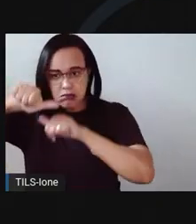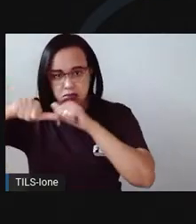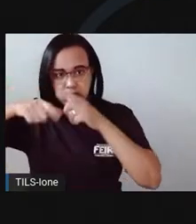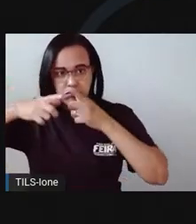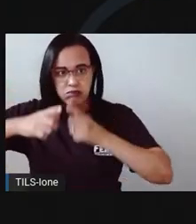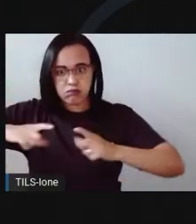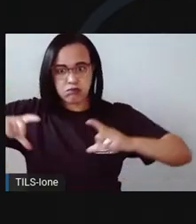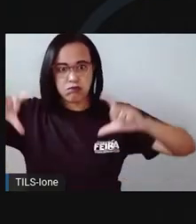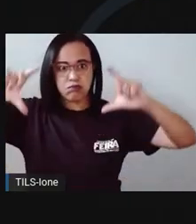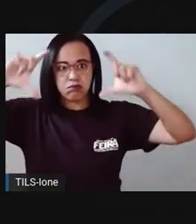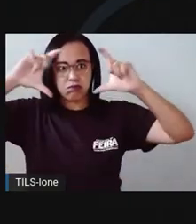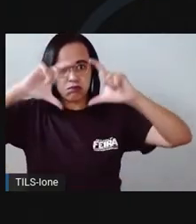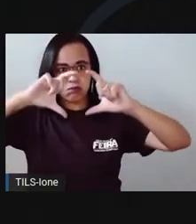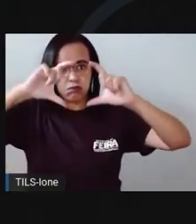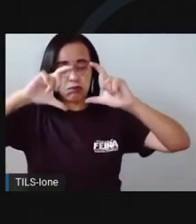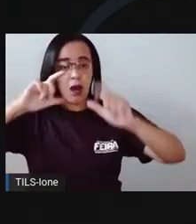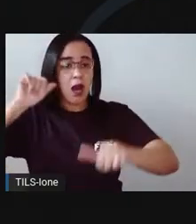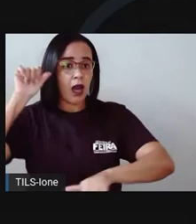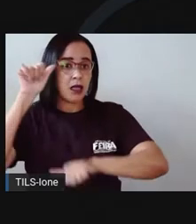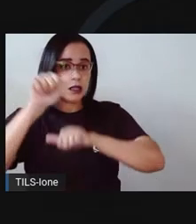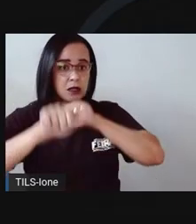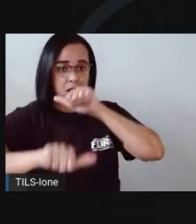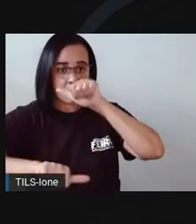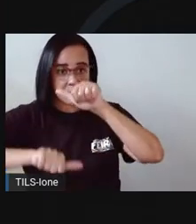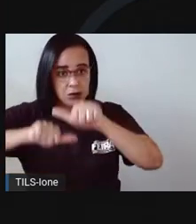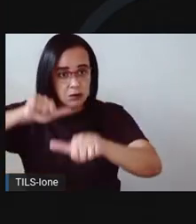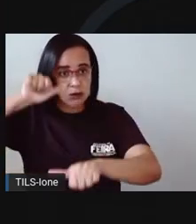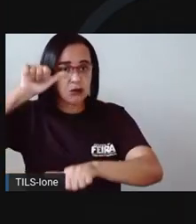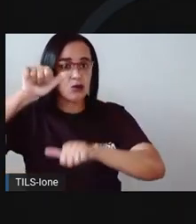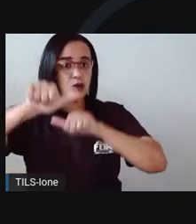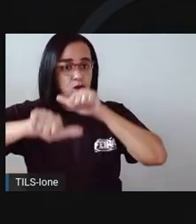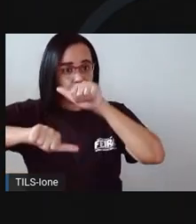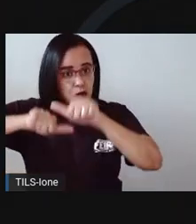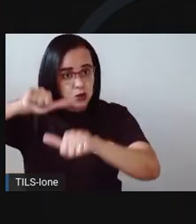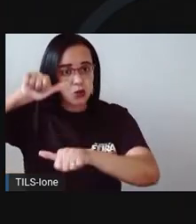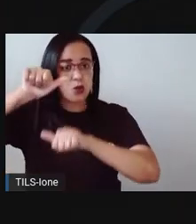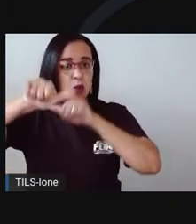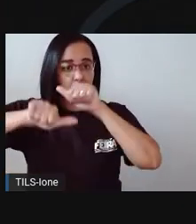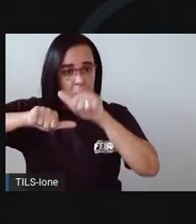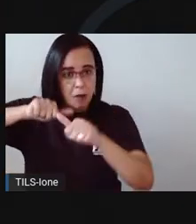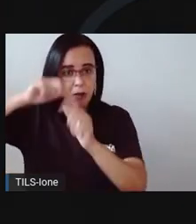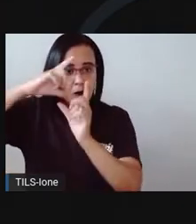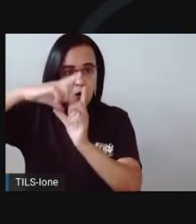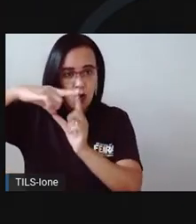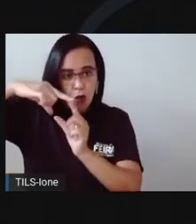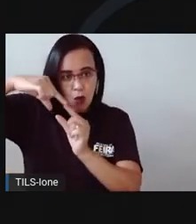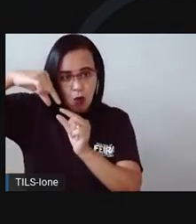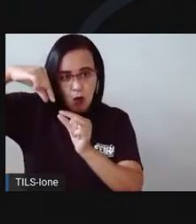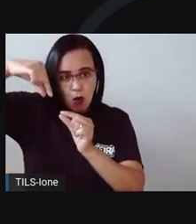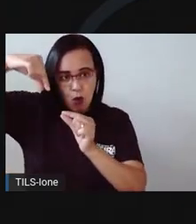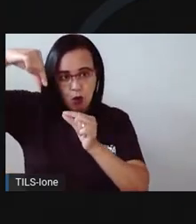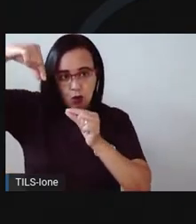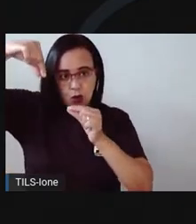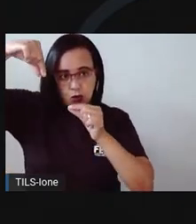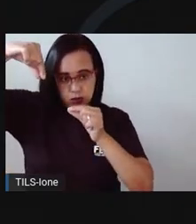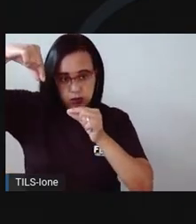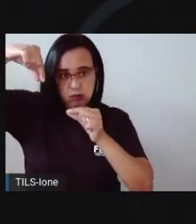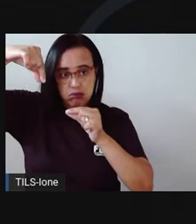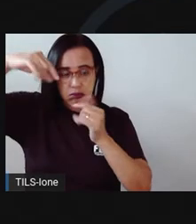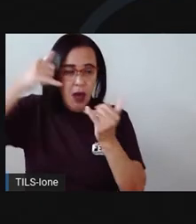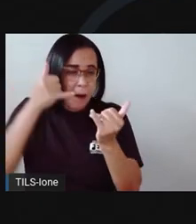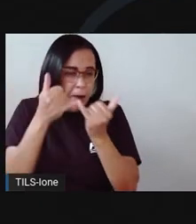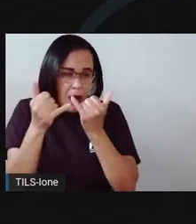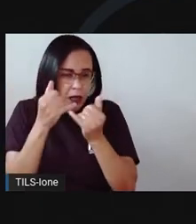céu, e depois, com o passar dos dias, o formato dela ia minguando, até parecer que não tinha nenhuma